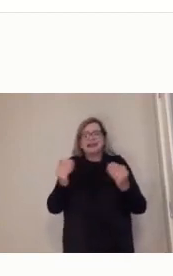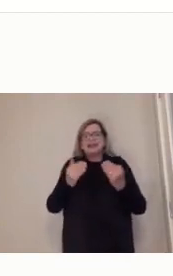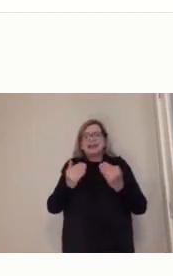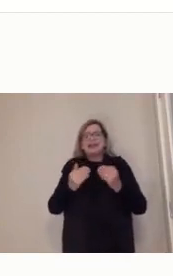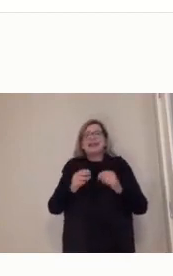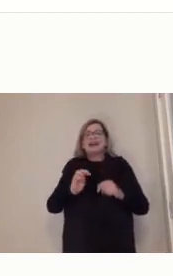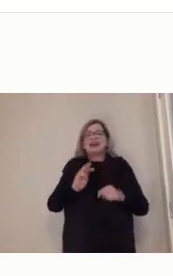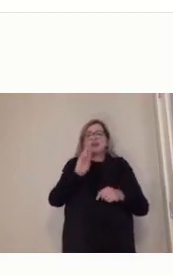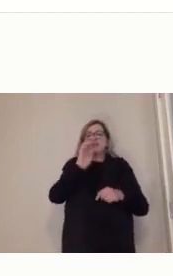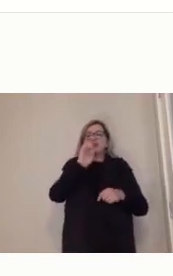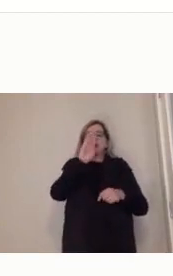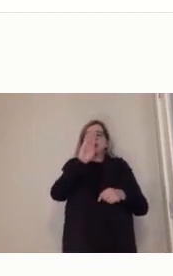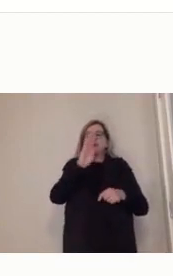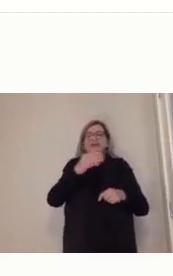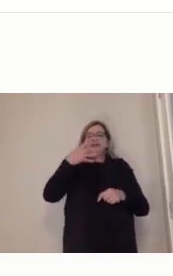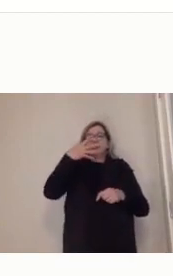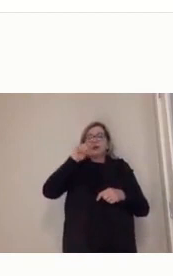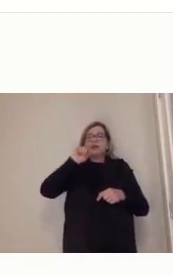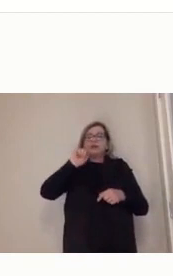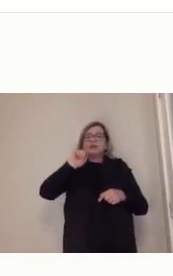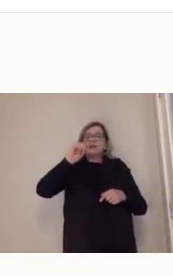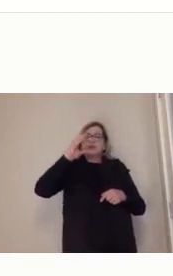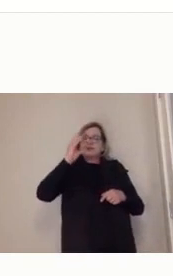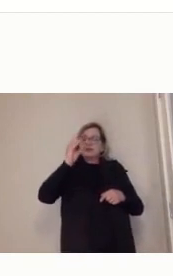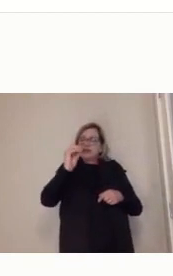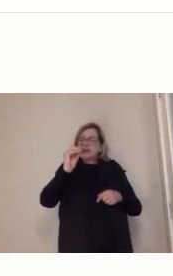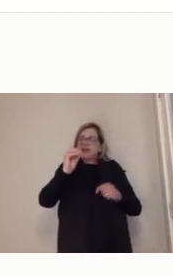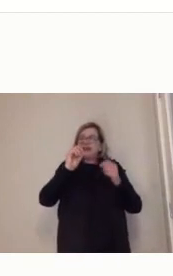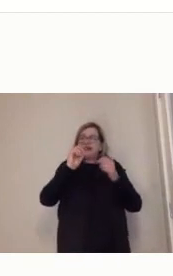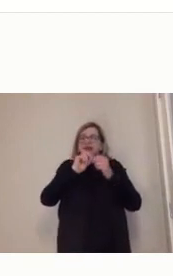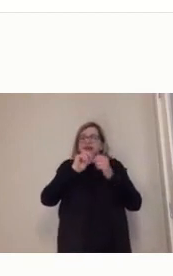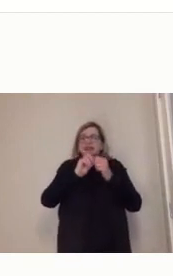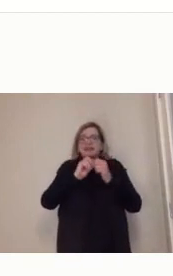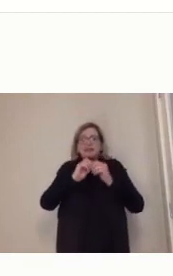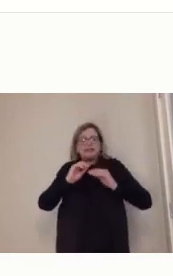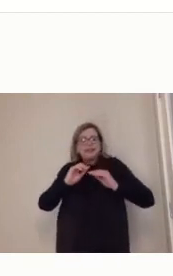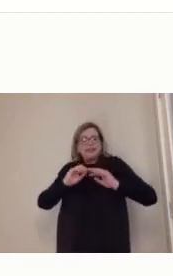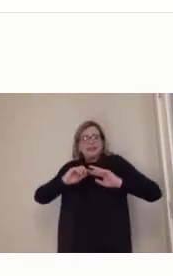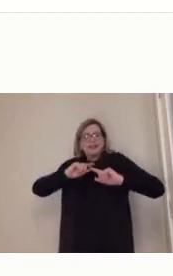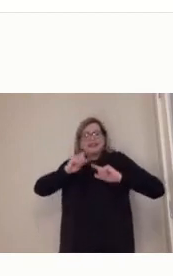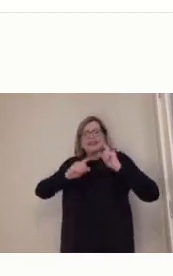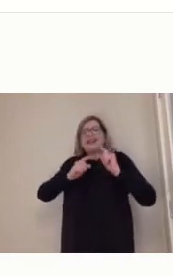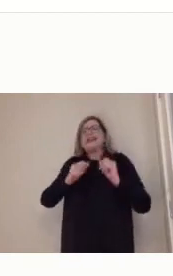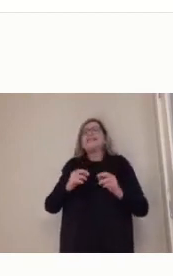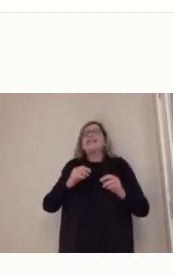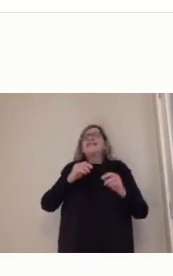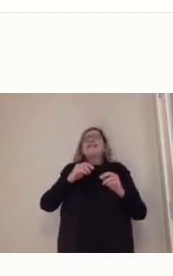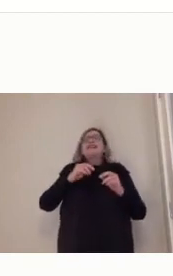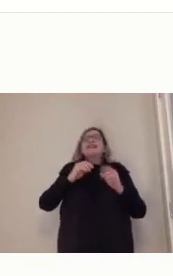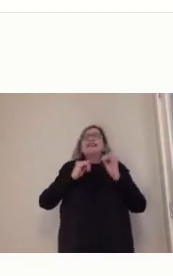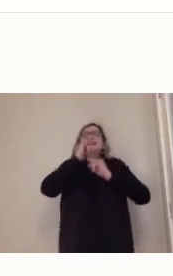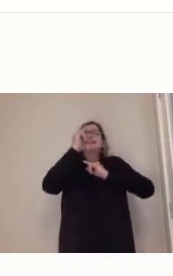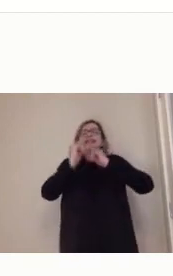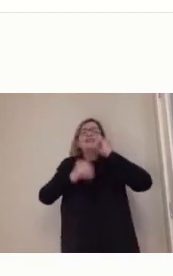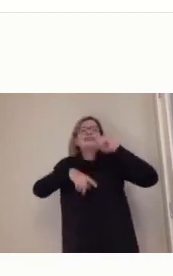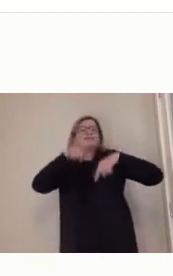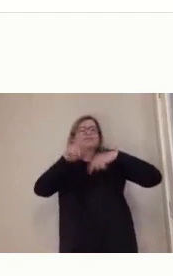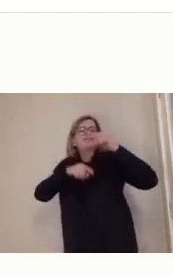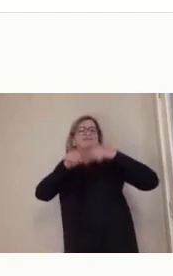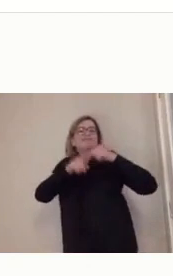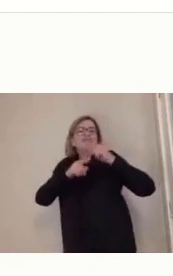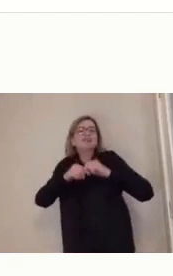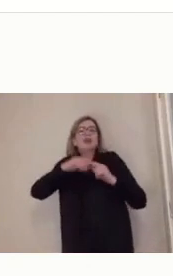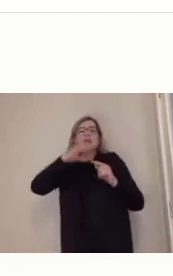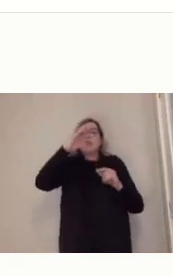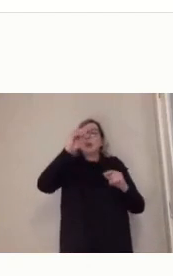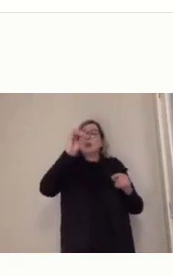a inteligência artificial, então hoje, por exemplo, você vai num banco, você, por exemplo, entra num banco, você vai ter a